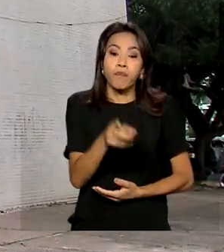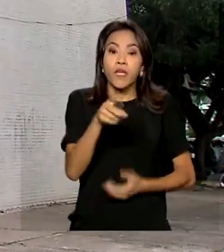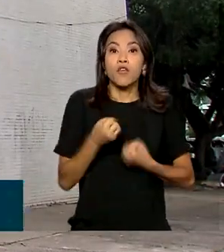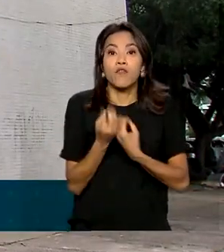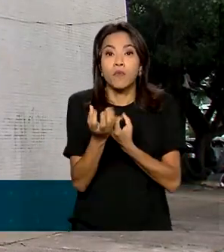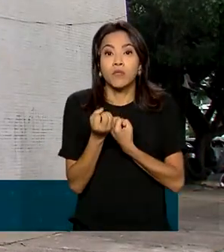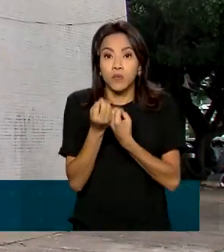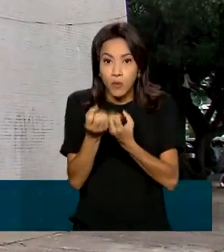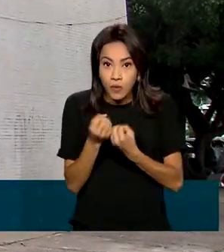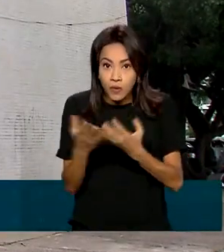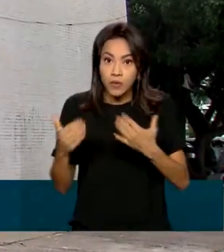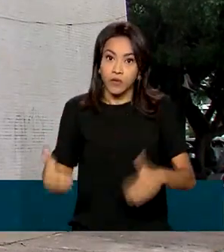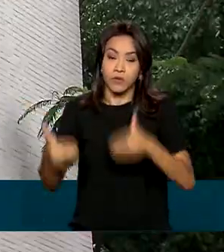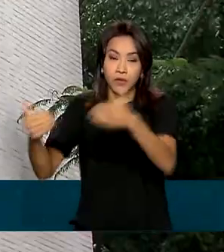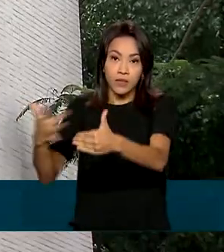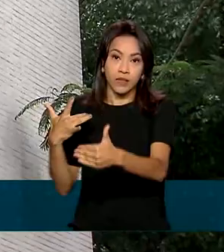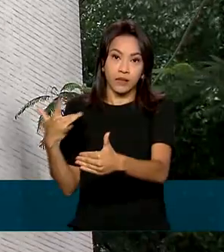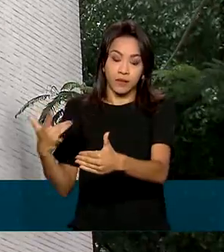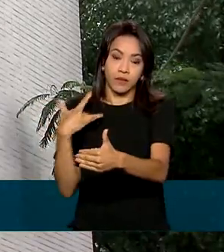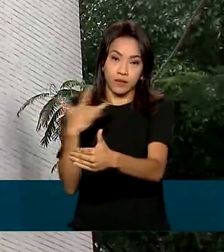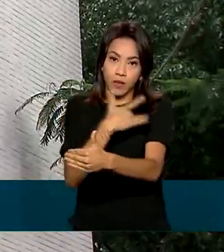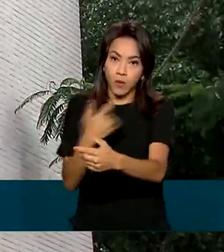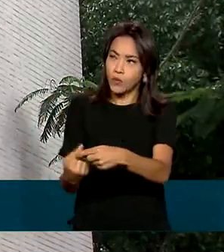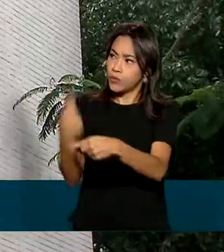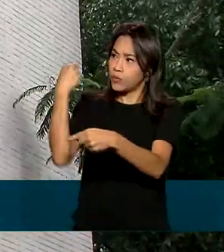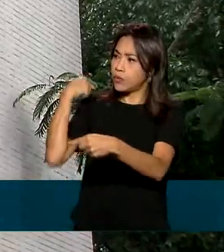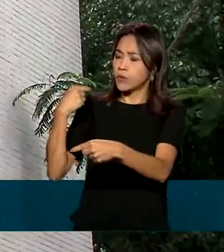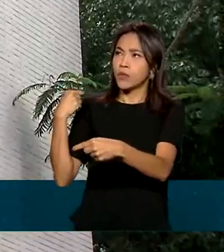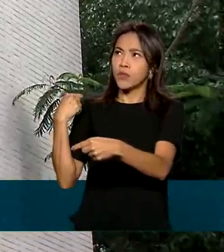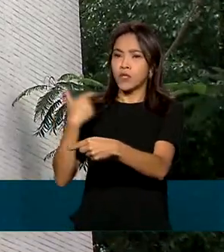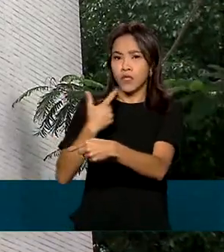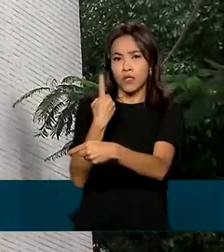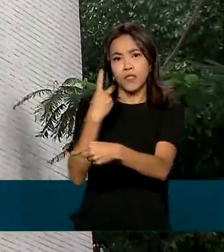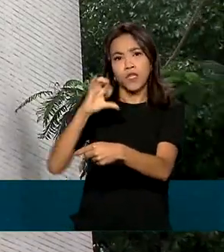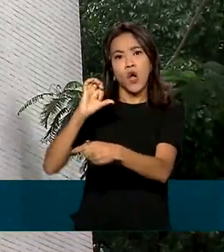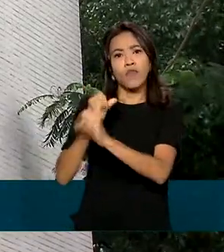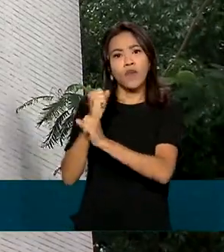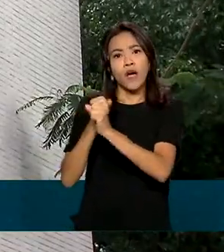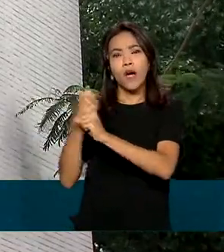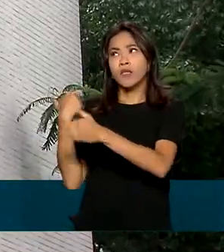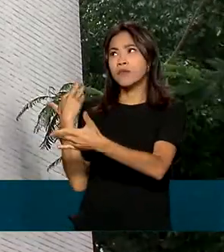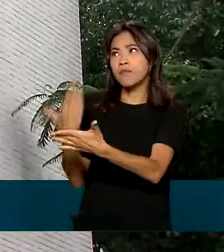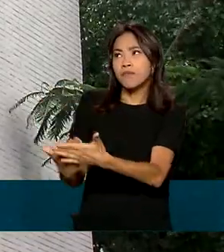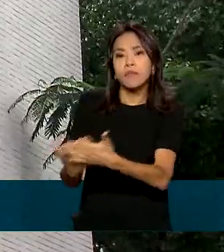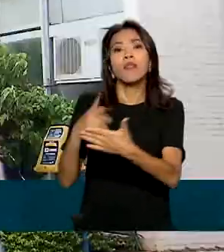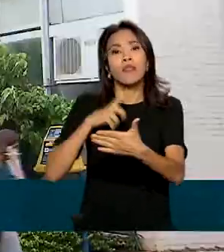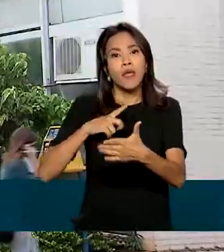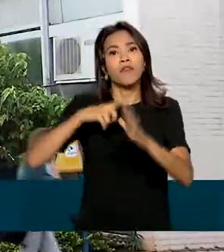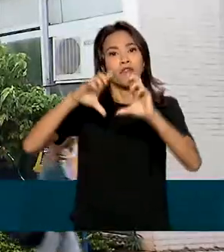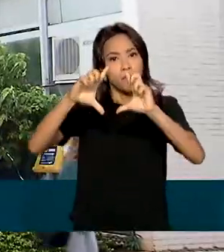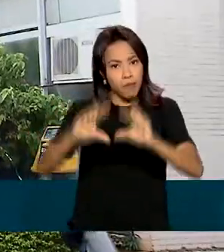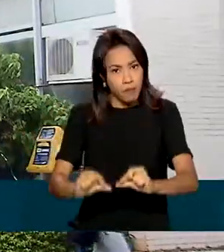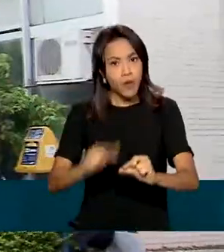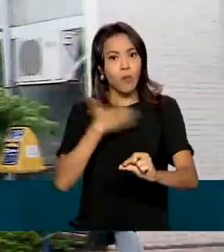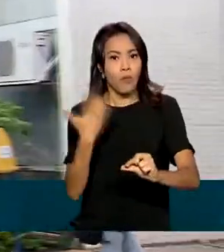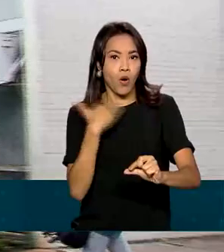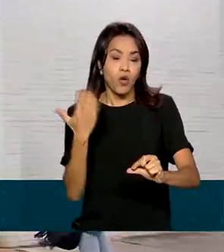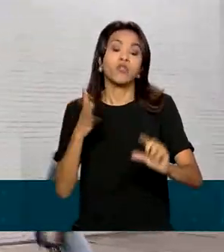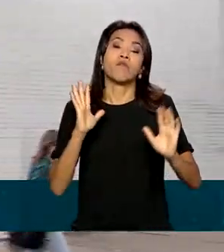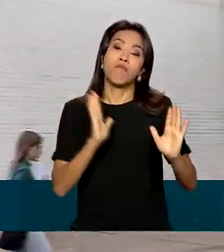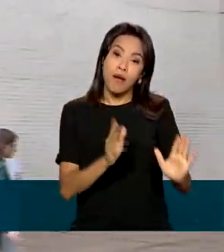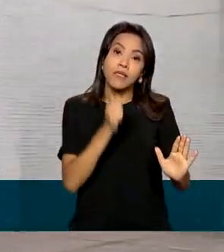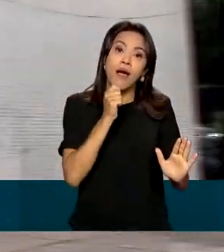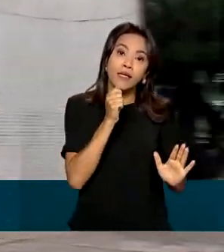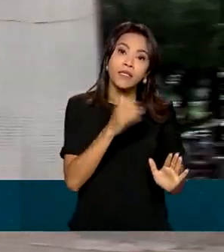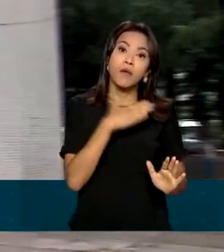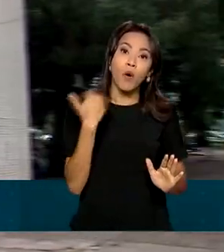Saúde mostram que nos últimos 19 anos houve queda na taxa de mortalidade, mas ainda morrem 4